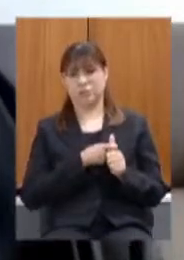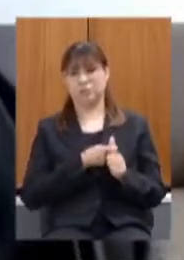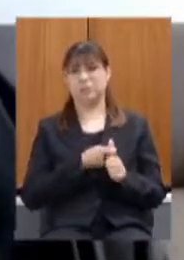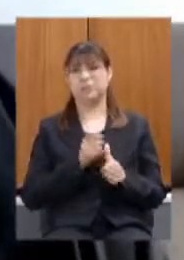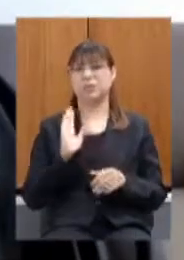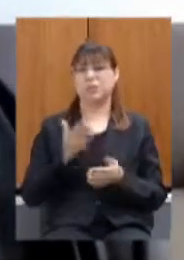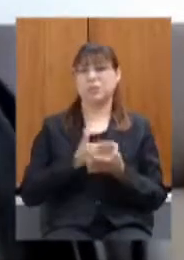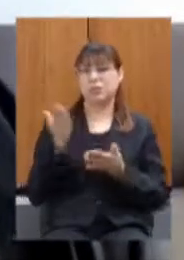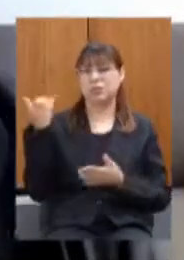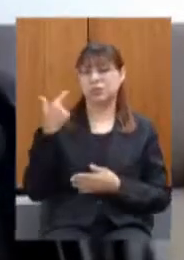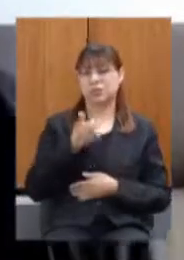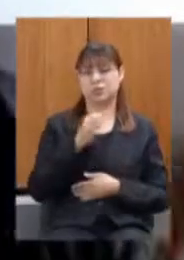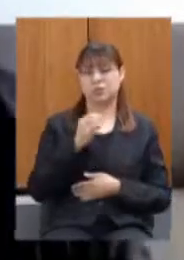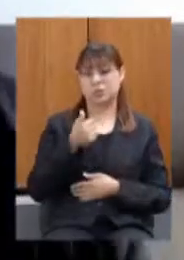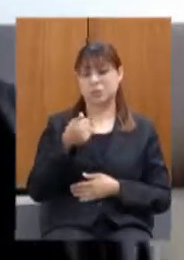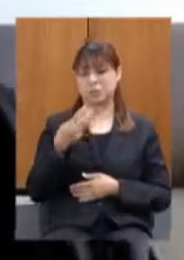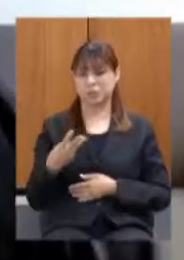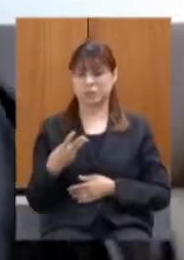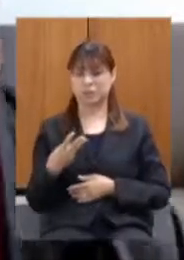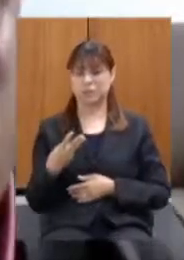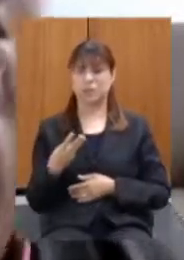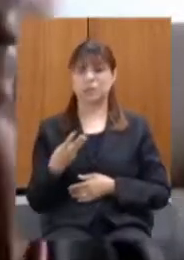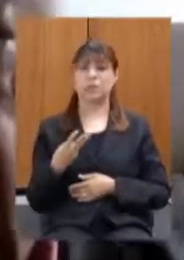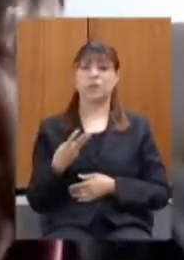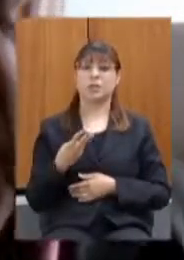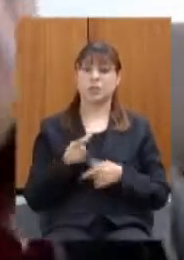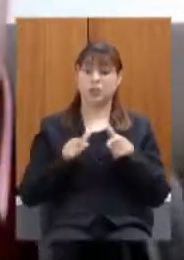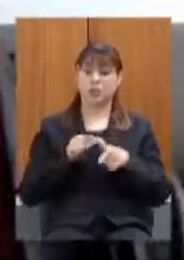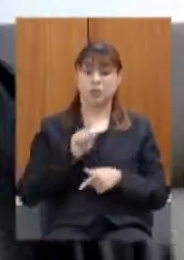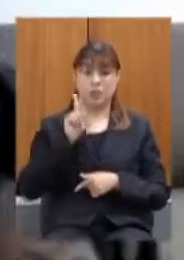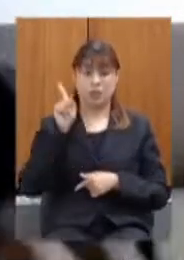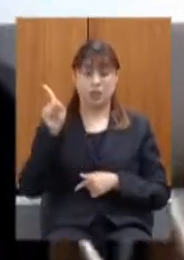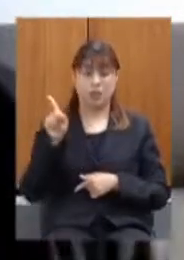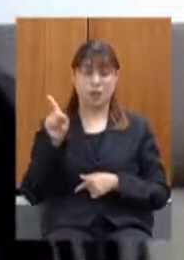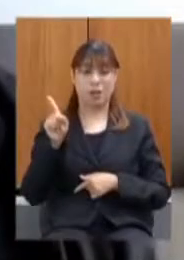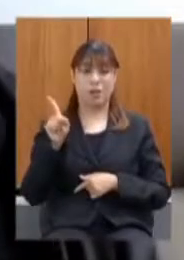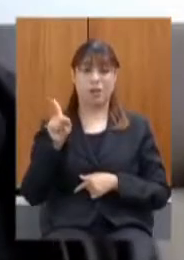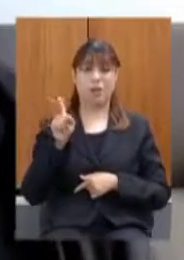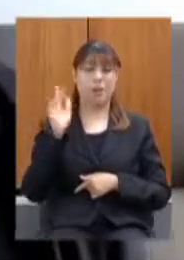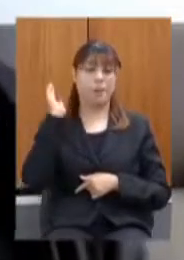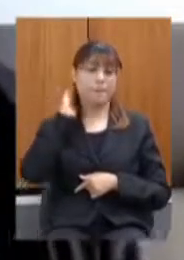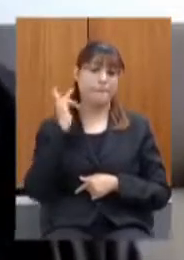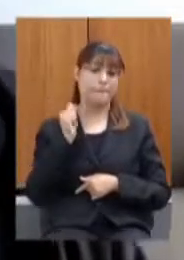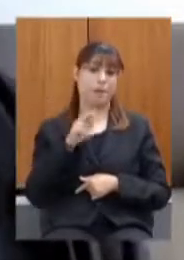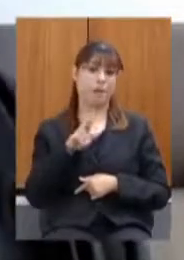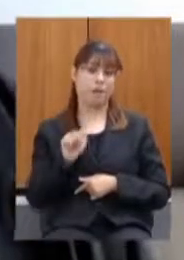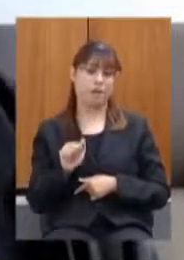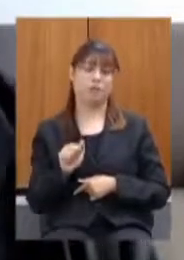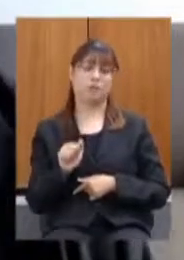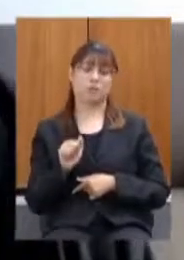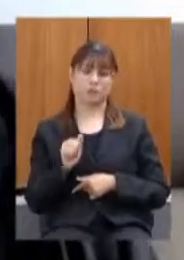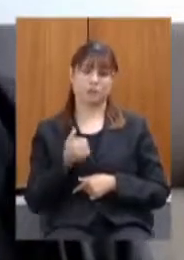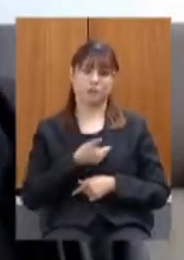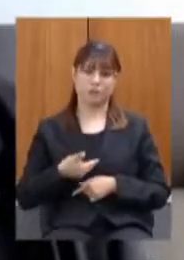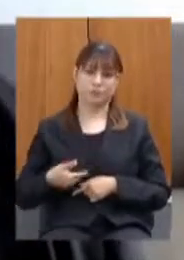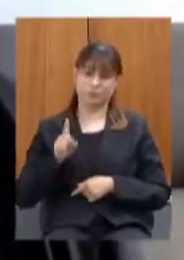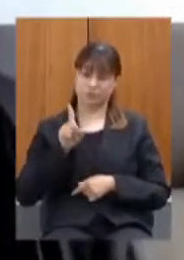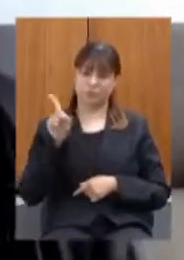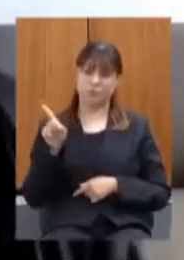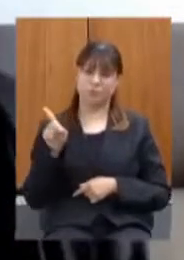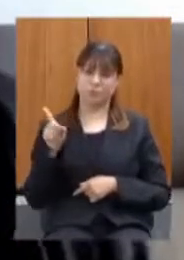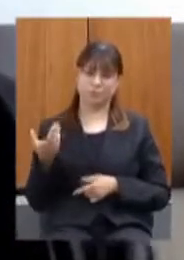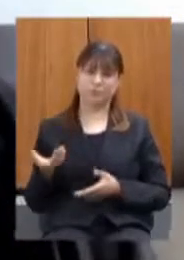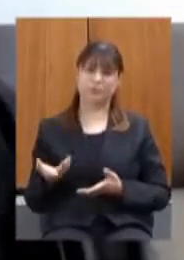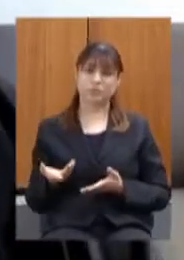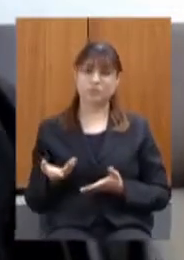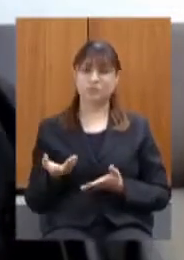2013 com uma ação lá do governo do Pará que pediu até uma regulamentação pediu nem cobrança se alguém